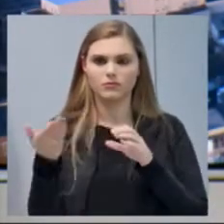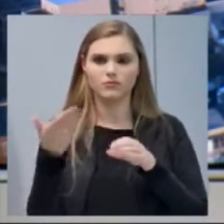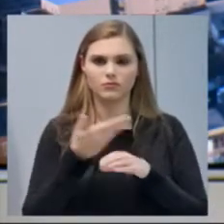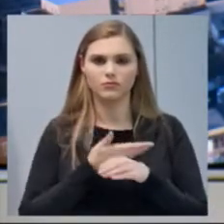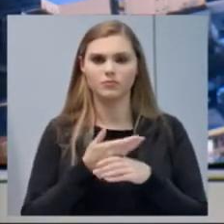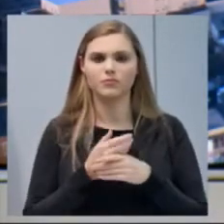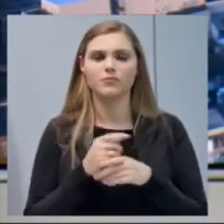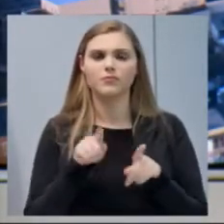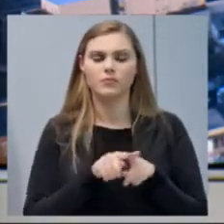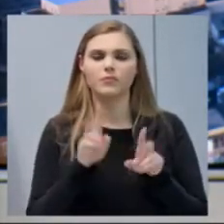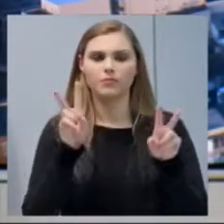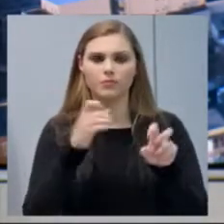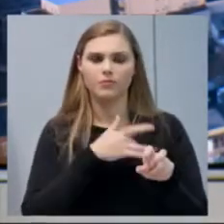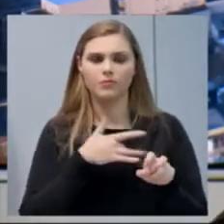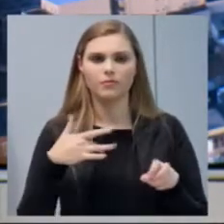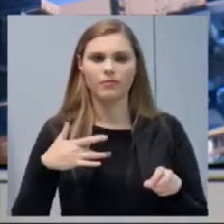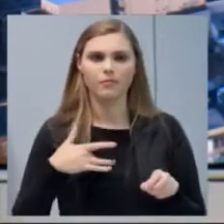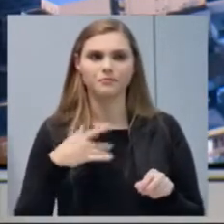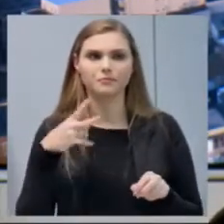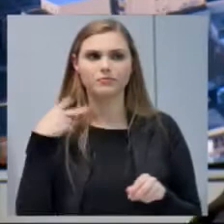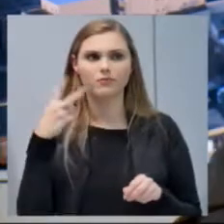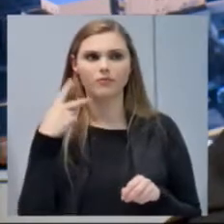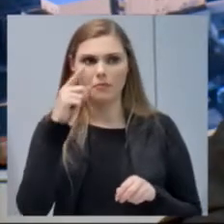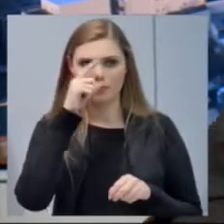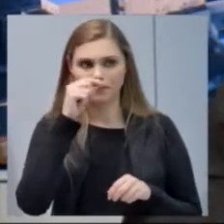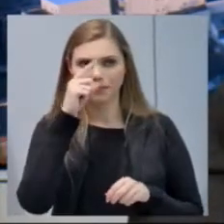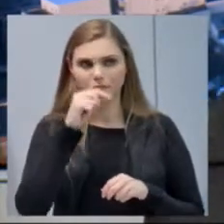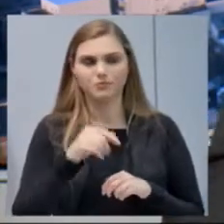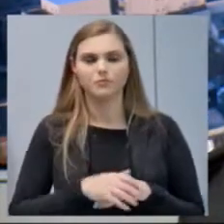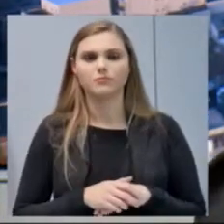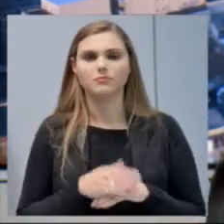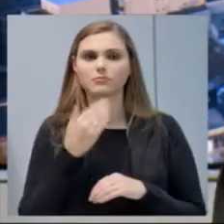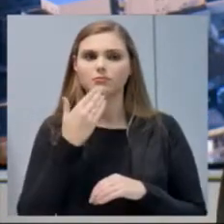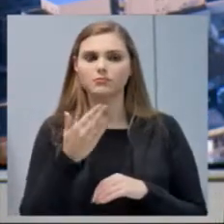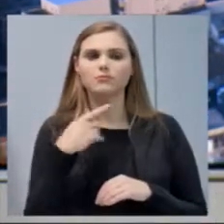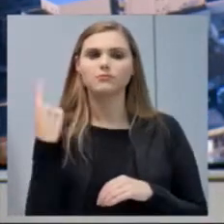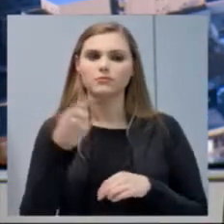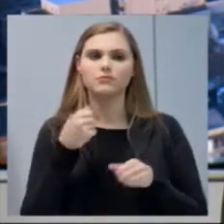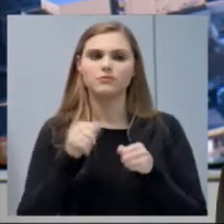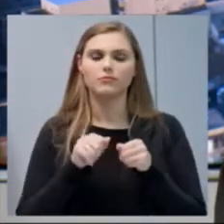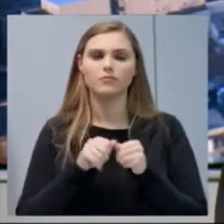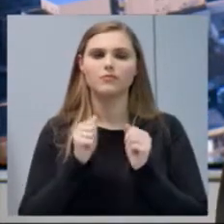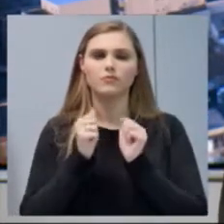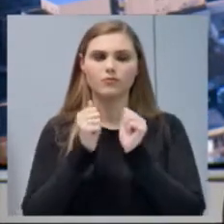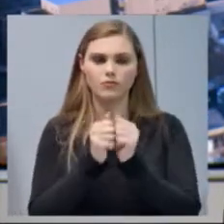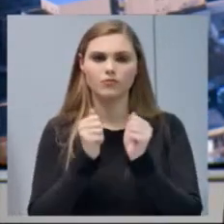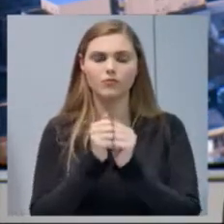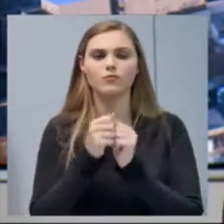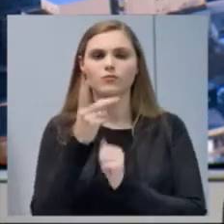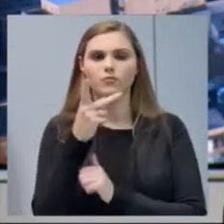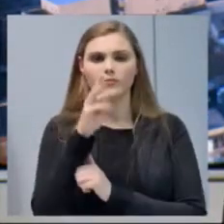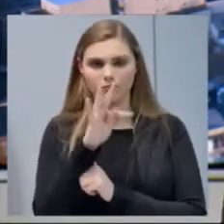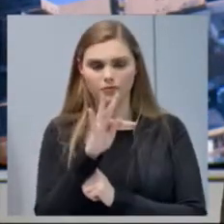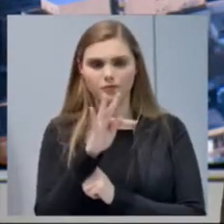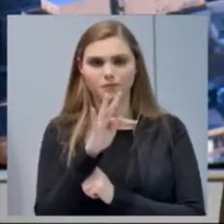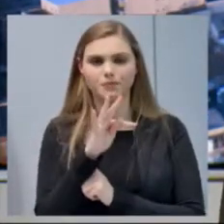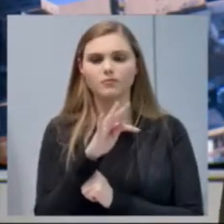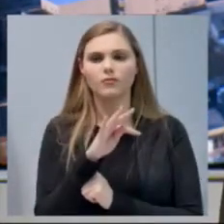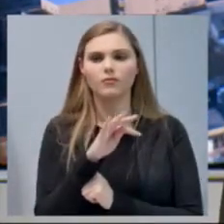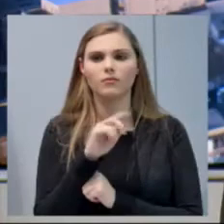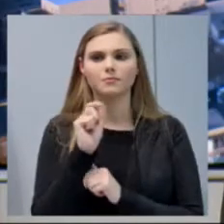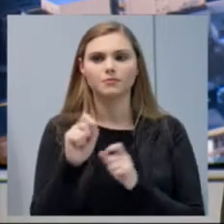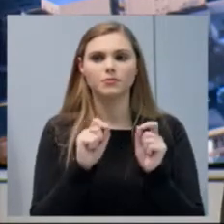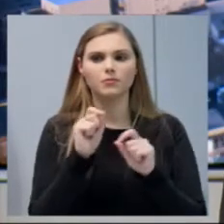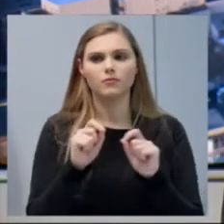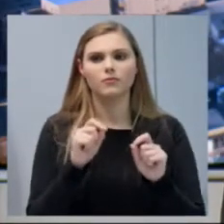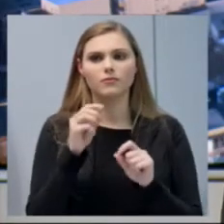-feira, vereador Tcheker, partindo o pedido que nós realizamos junto com o Partido dos Trabalhadores, aqui em Margângela, nós